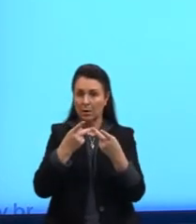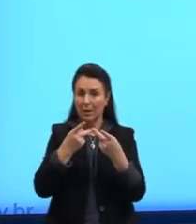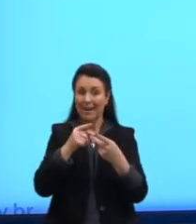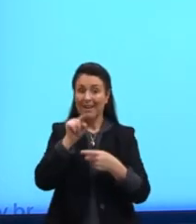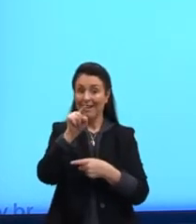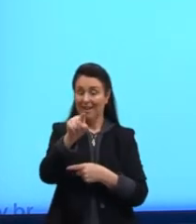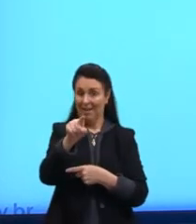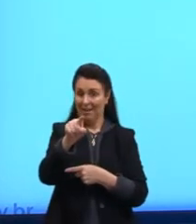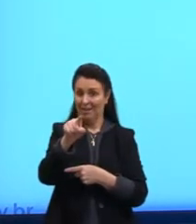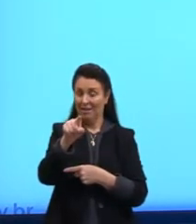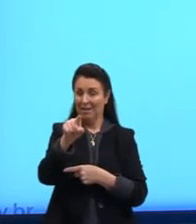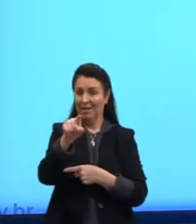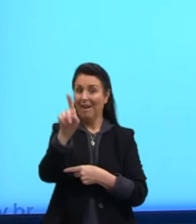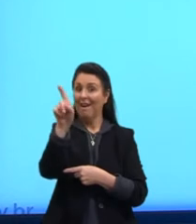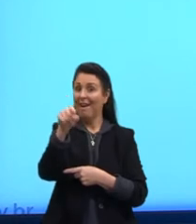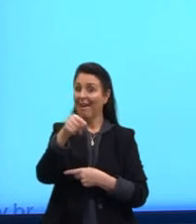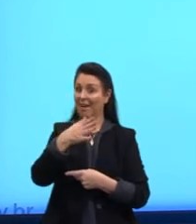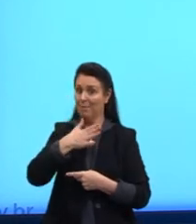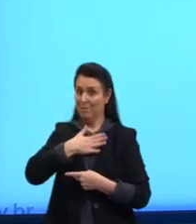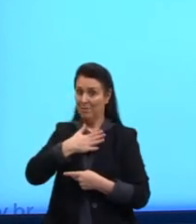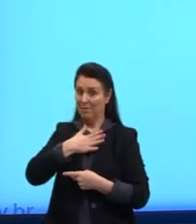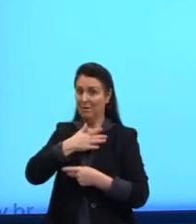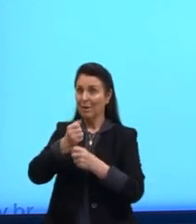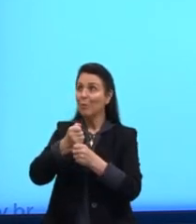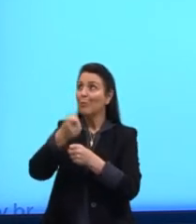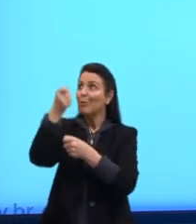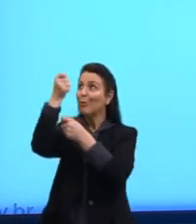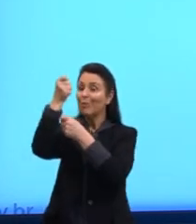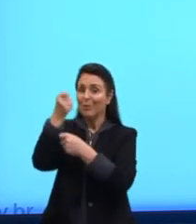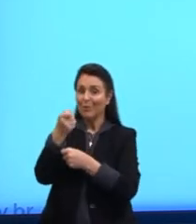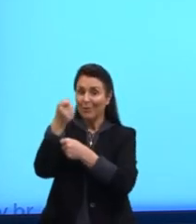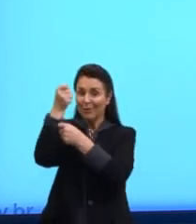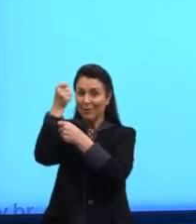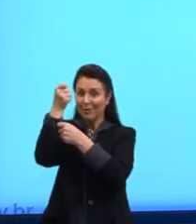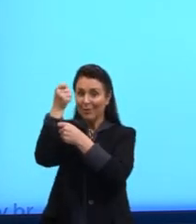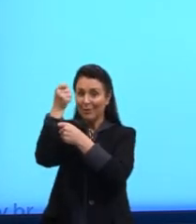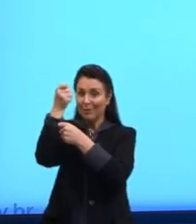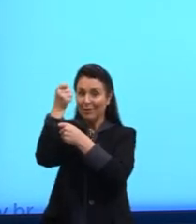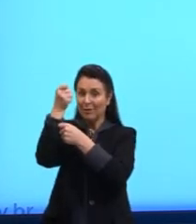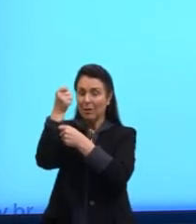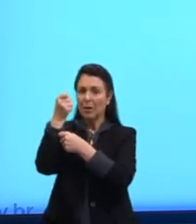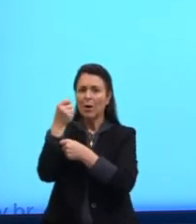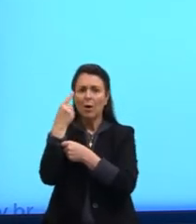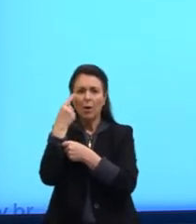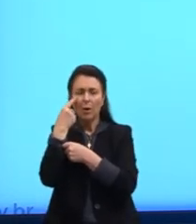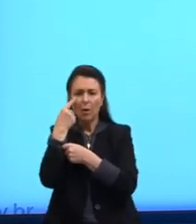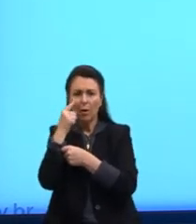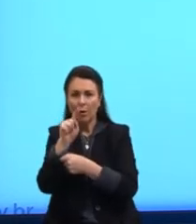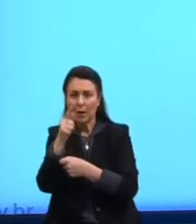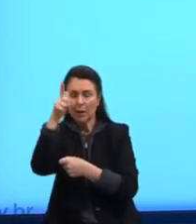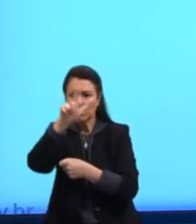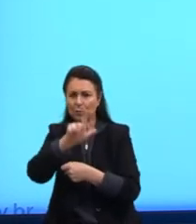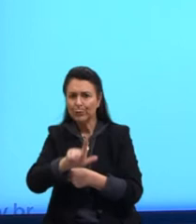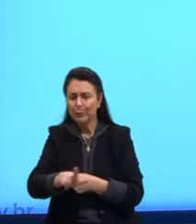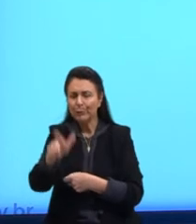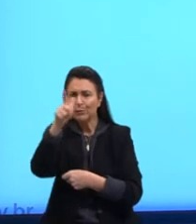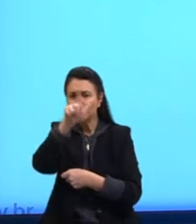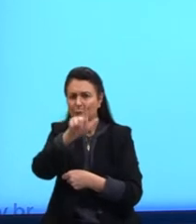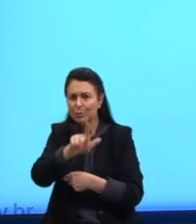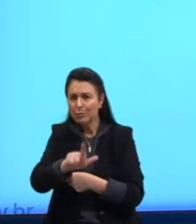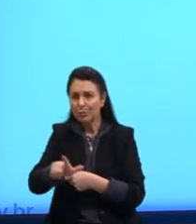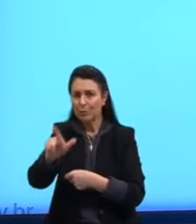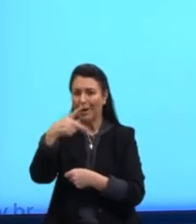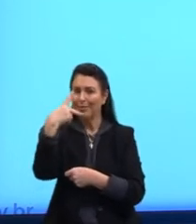minha sombrinha. This is my umbrella. Então, ao invés de eu repetir a